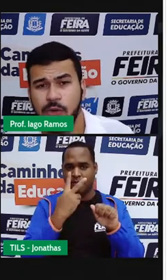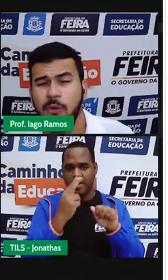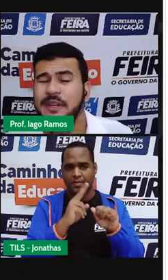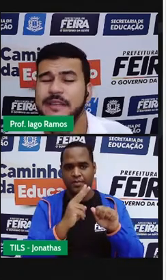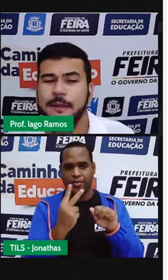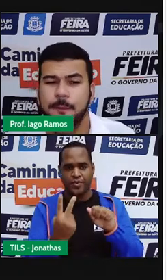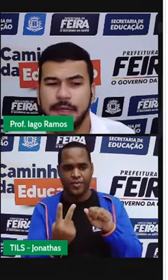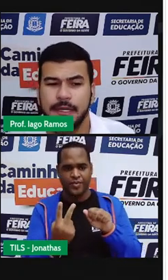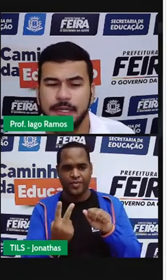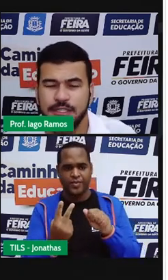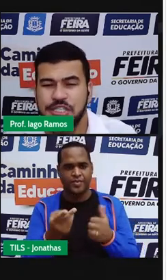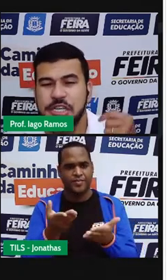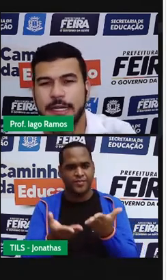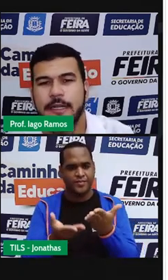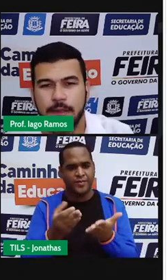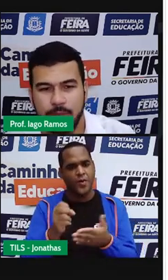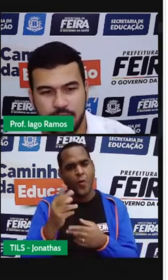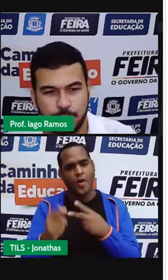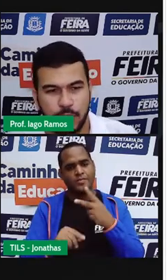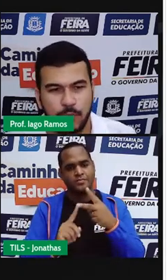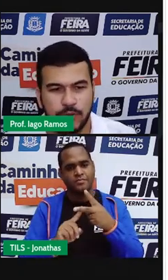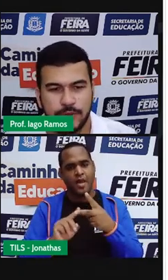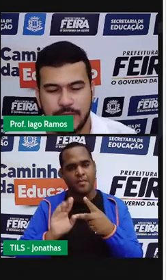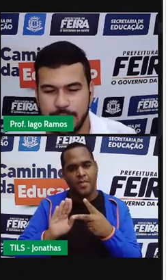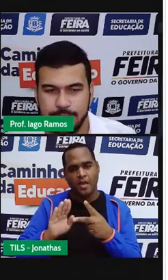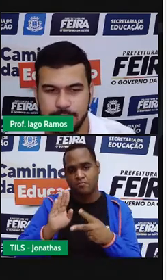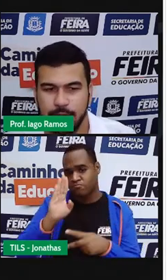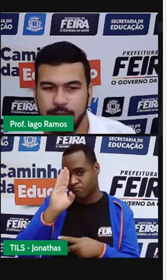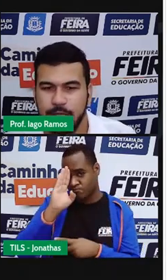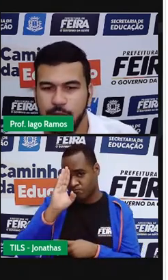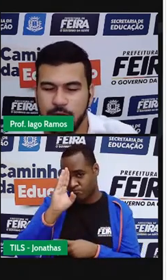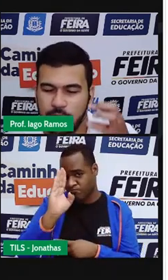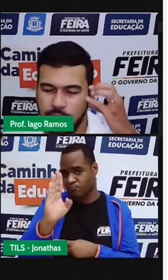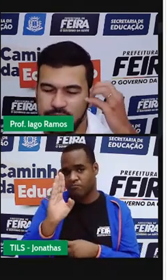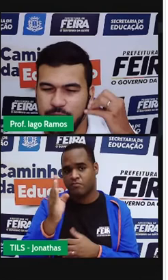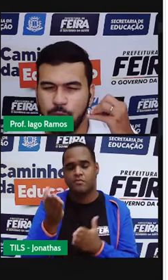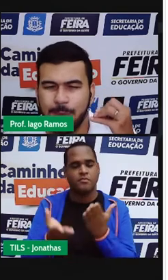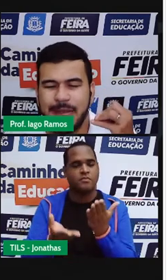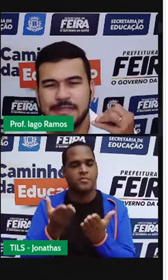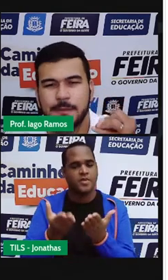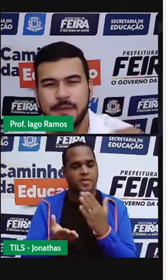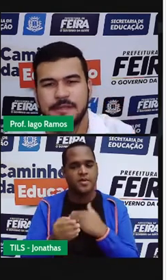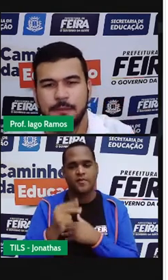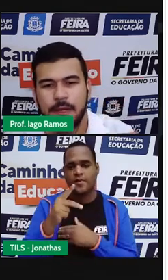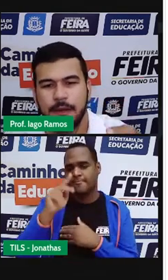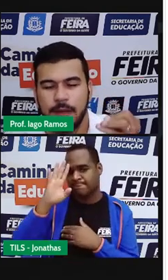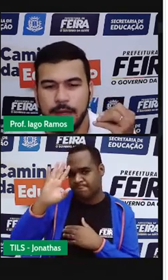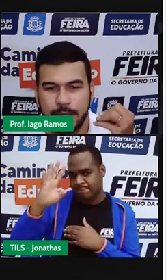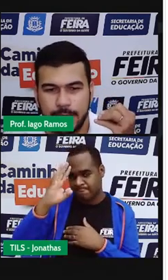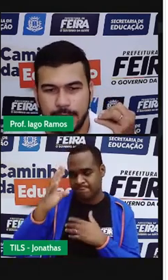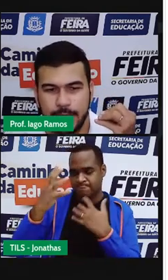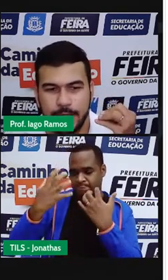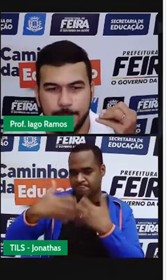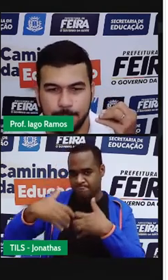ou é o item B diretamente proporcionais. E aí eu quero que você comece a perceber